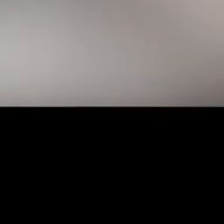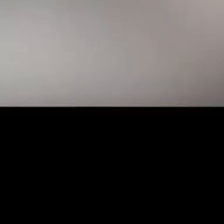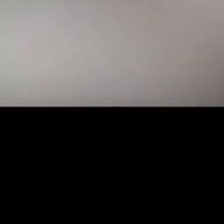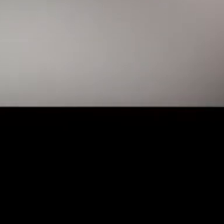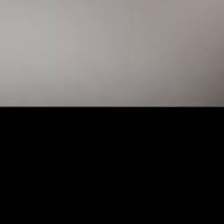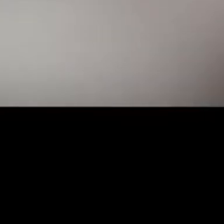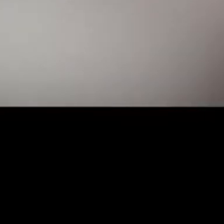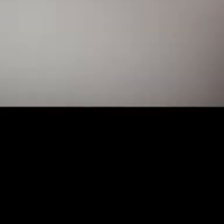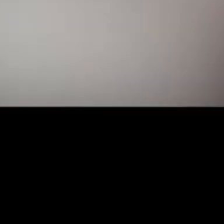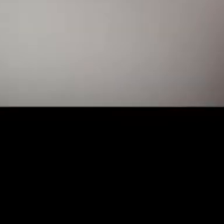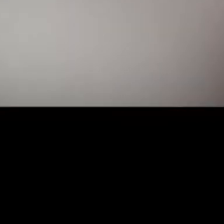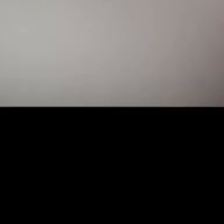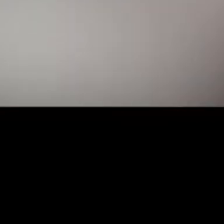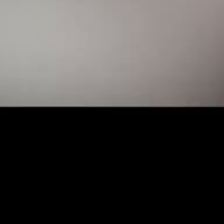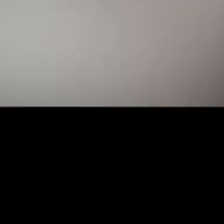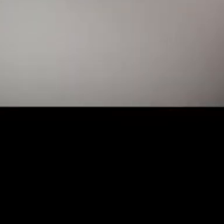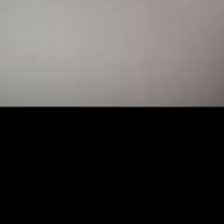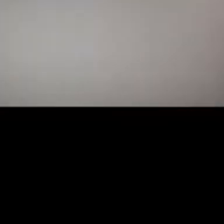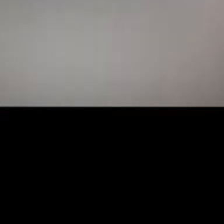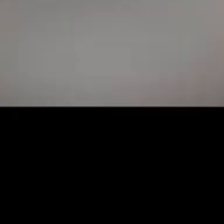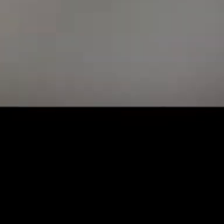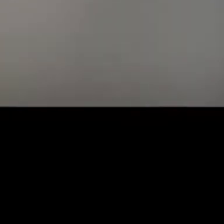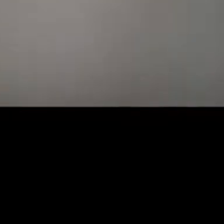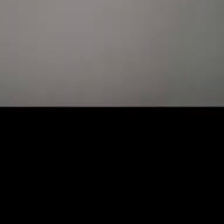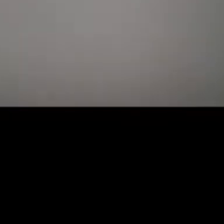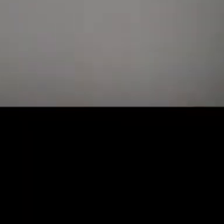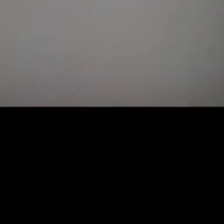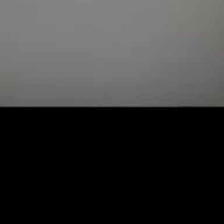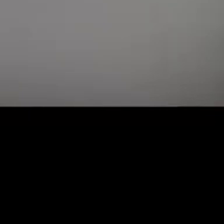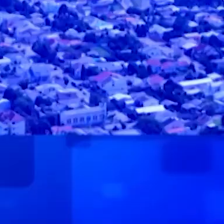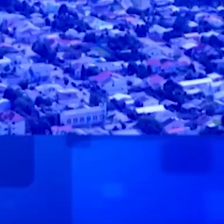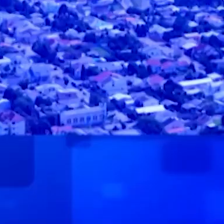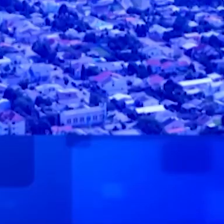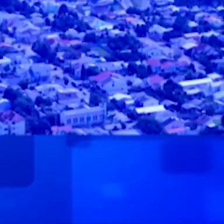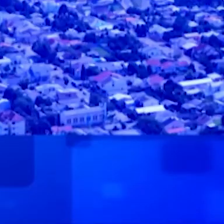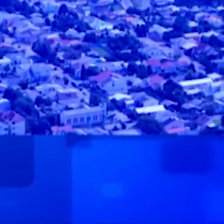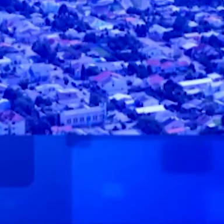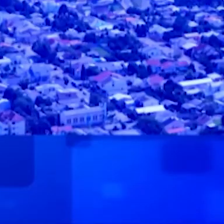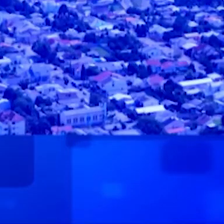alguém precisando de você. Procure o Hemocentro mais próximo e seja um doador.